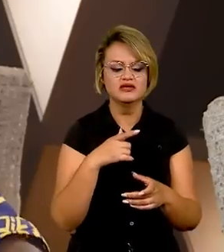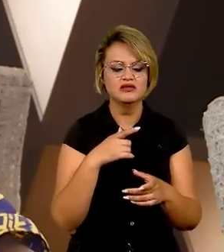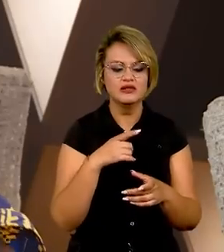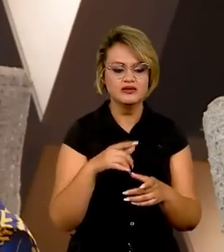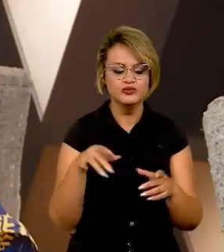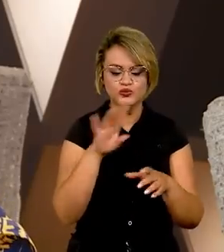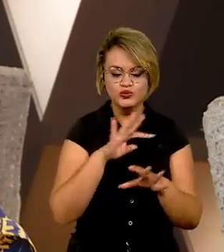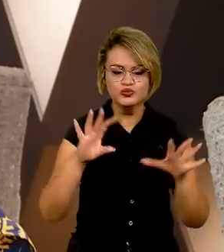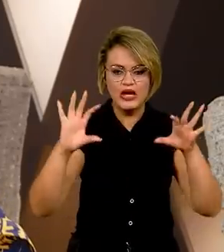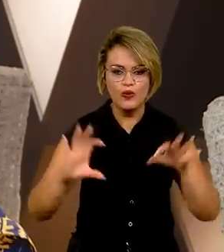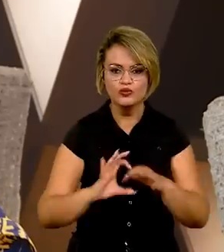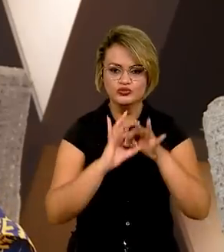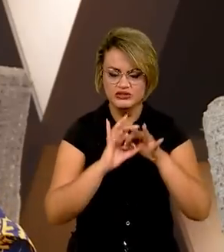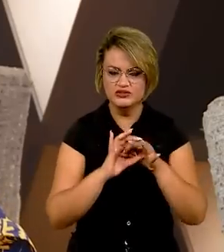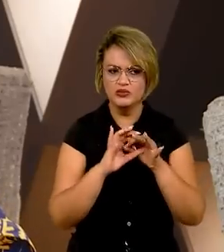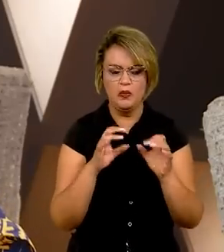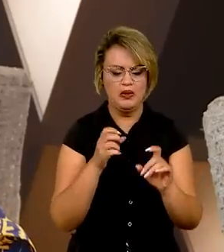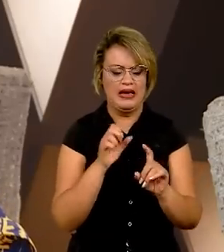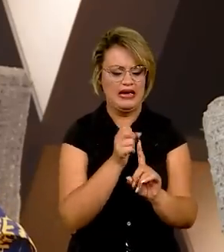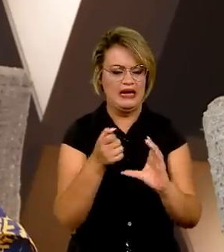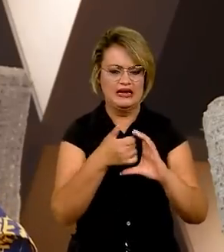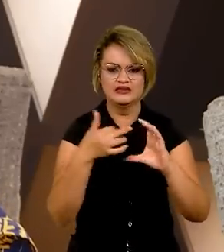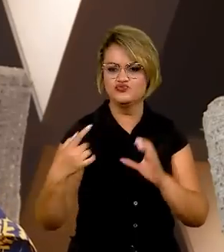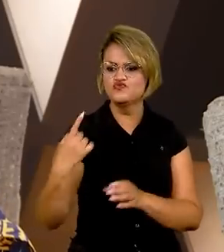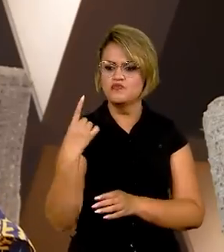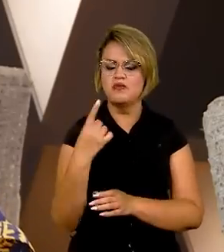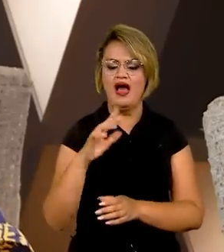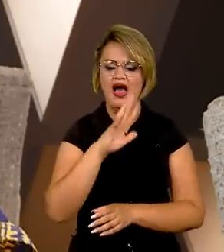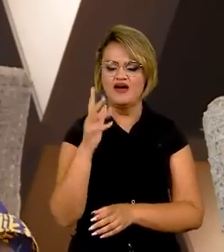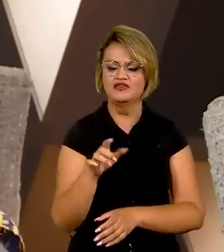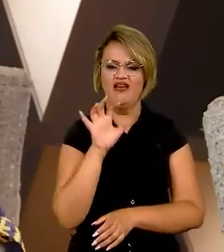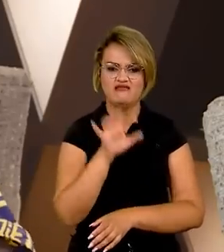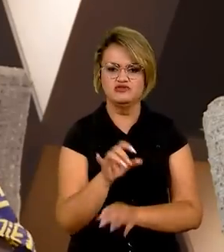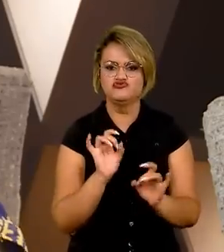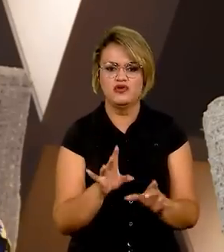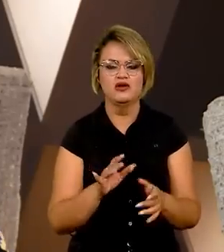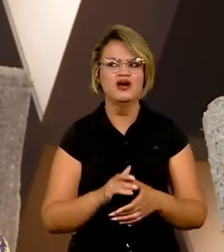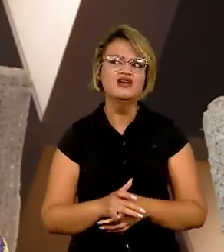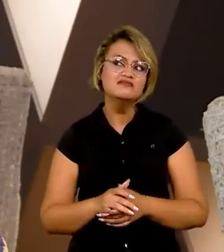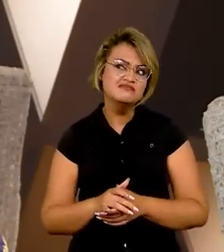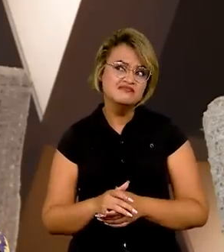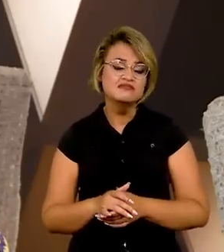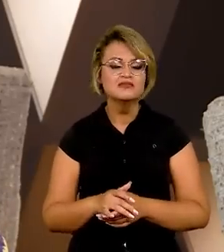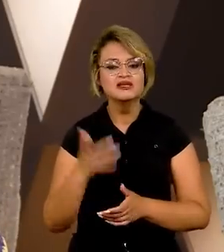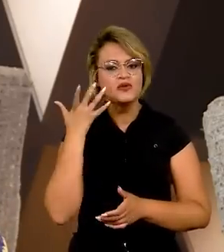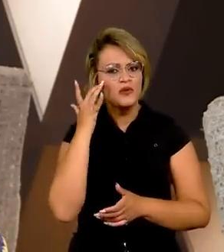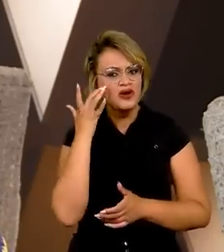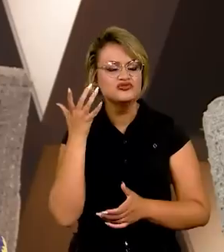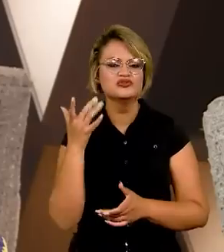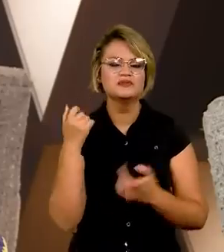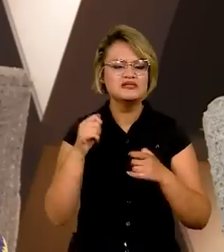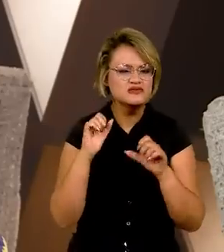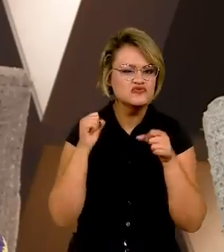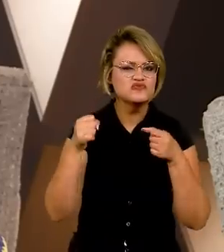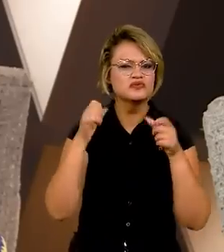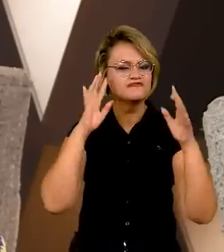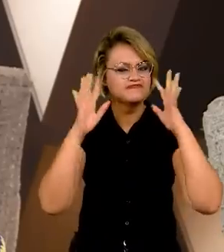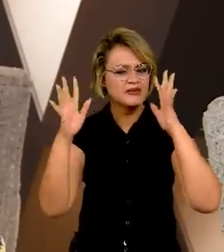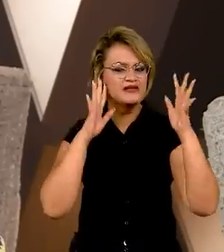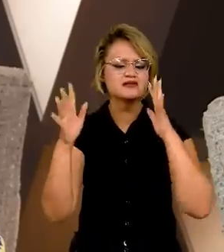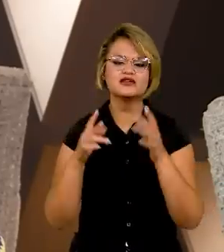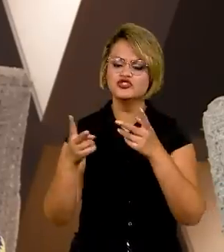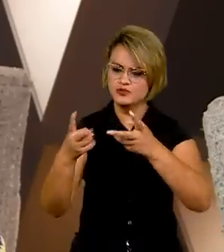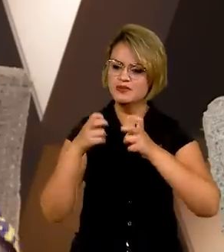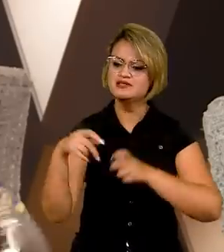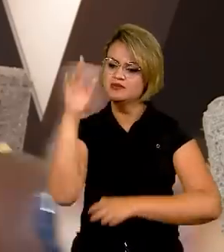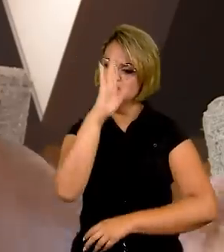numa única percepção da África, eu acho que há necessidade de se fazer um esforço, e notamos isso